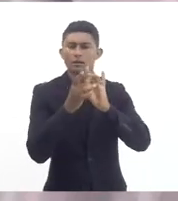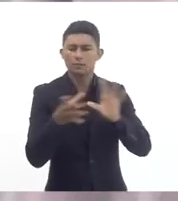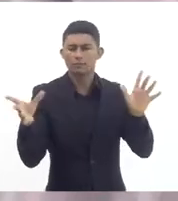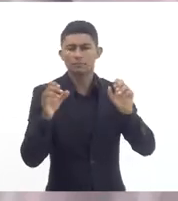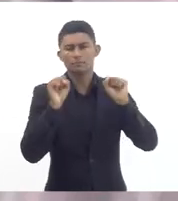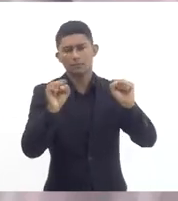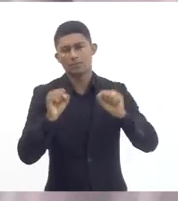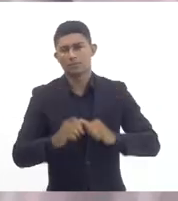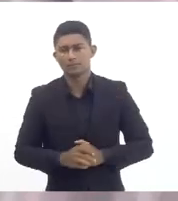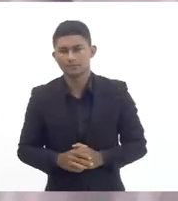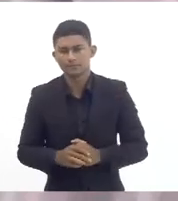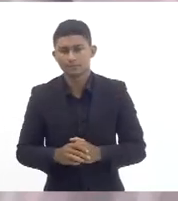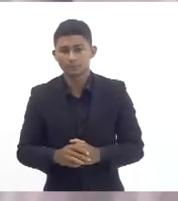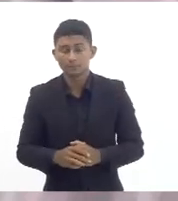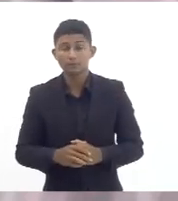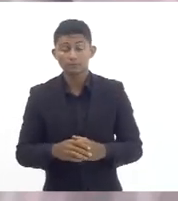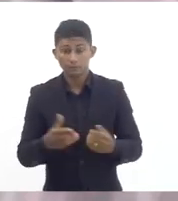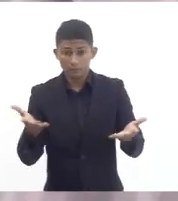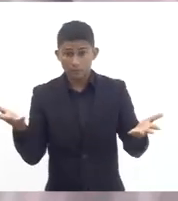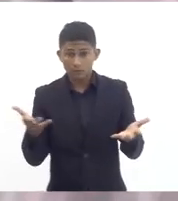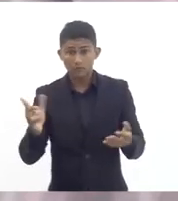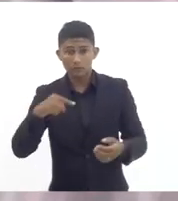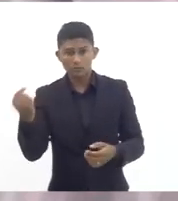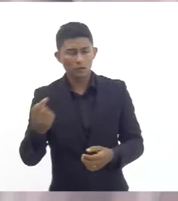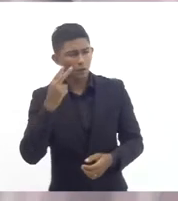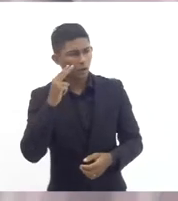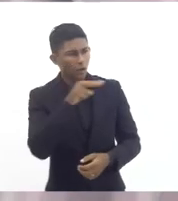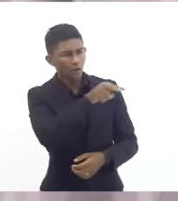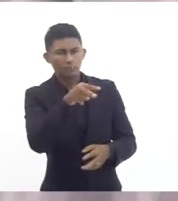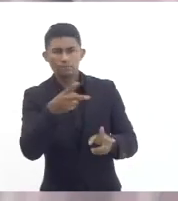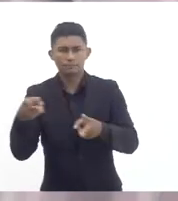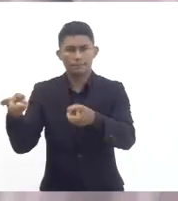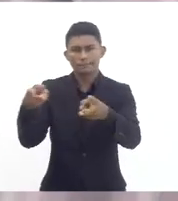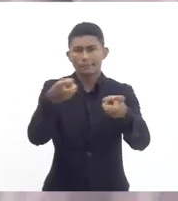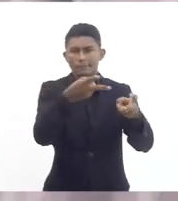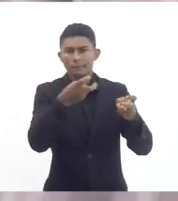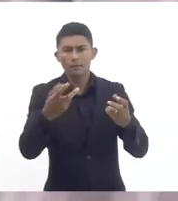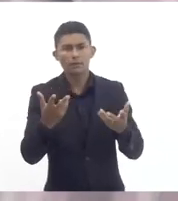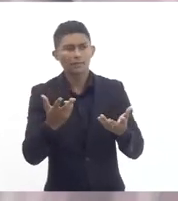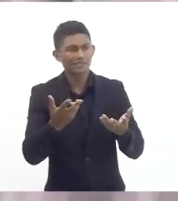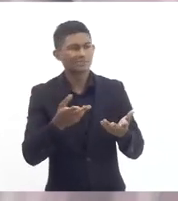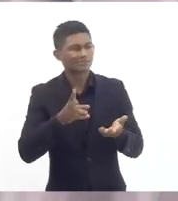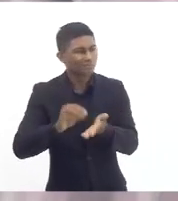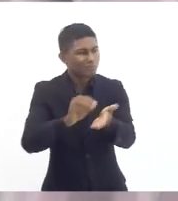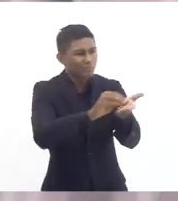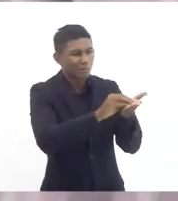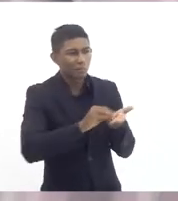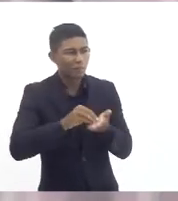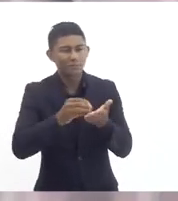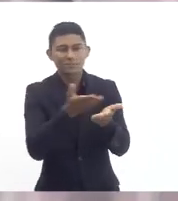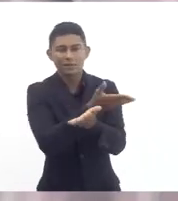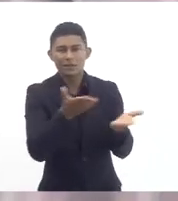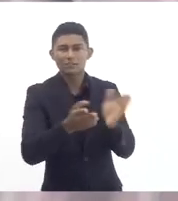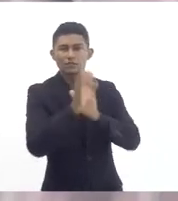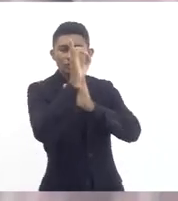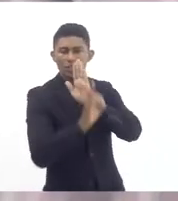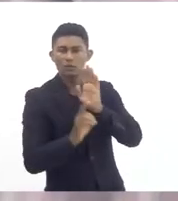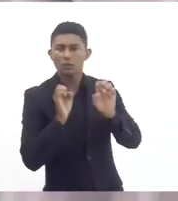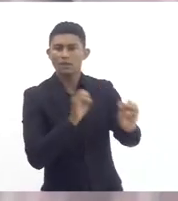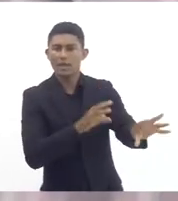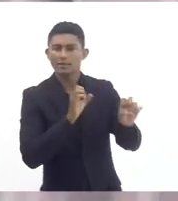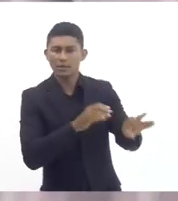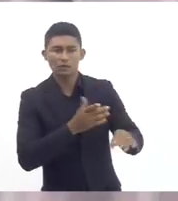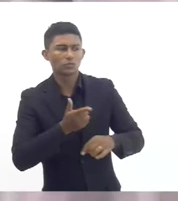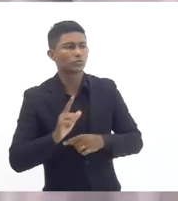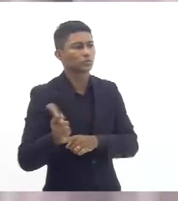a gente entende que as carências chegaram ao ponto que estão afetando gravemente o direito à educação então eu queria colocar e solicitar um